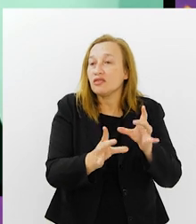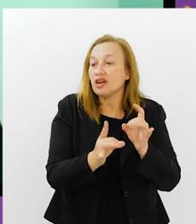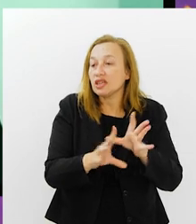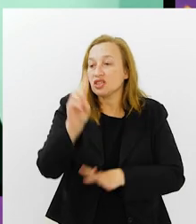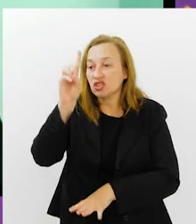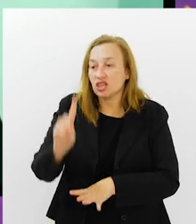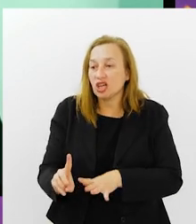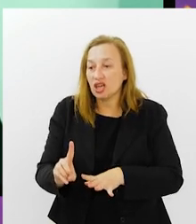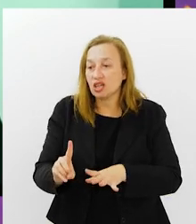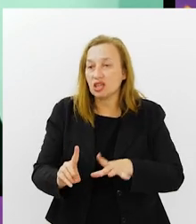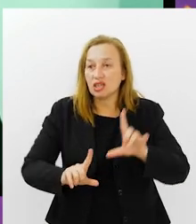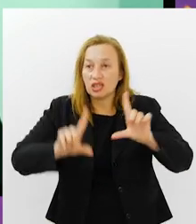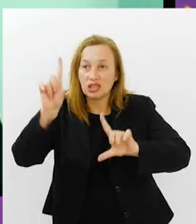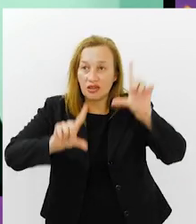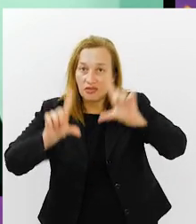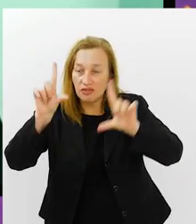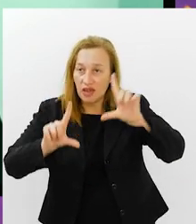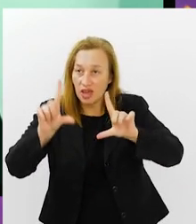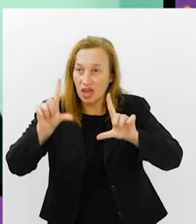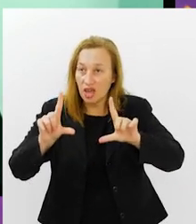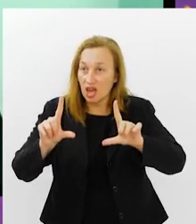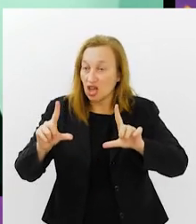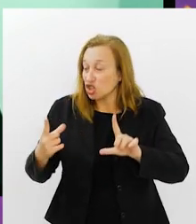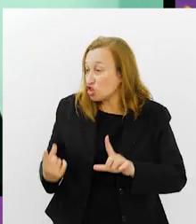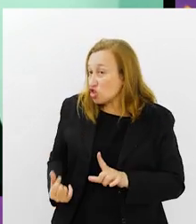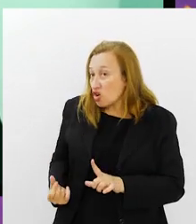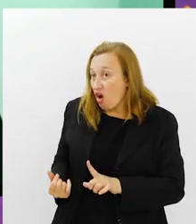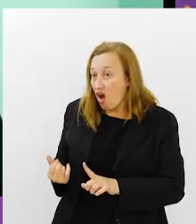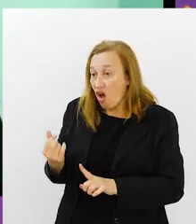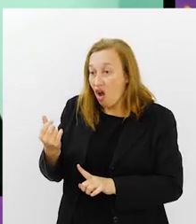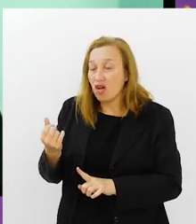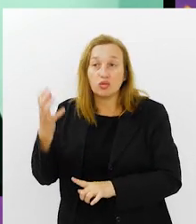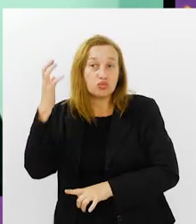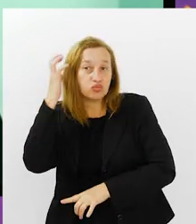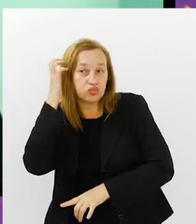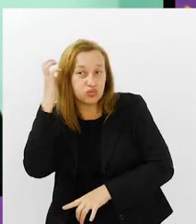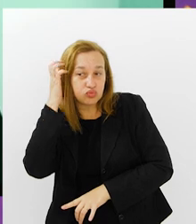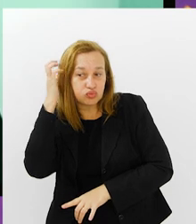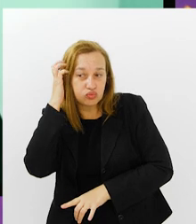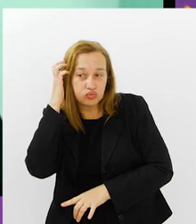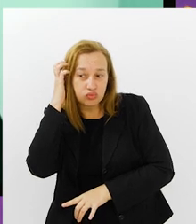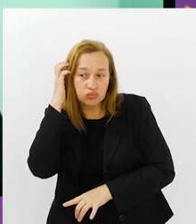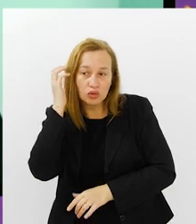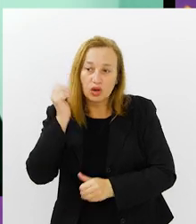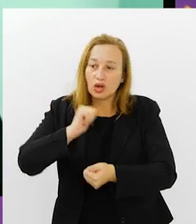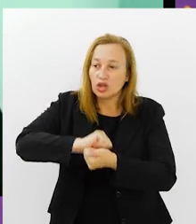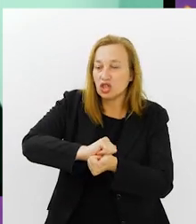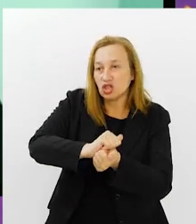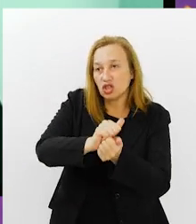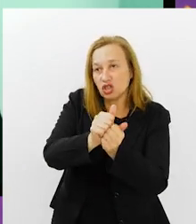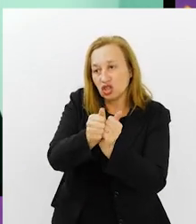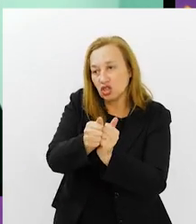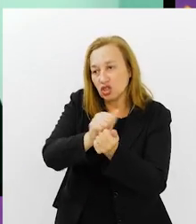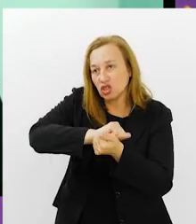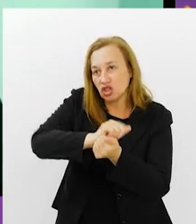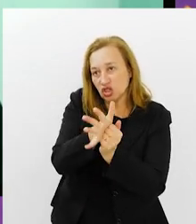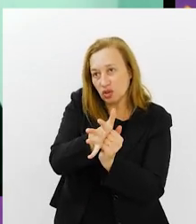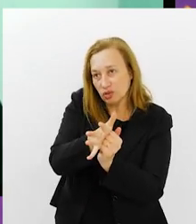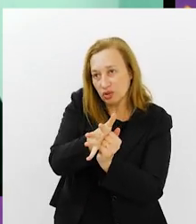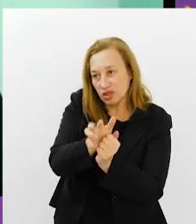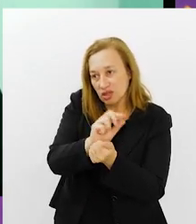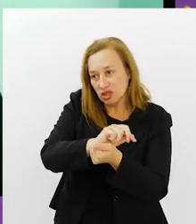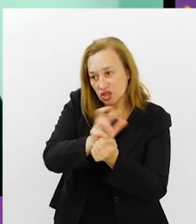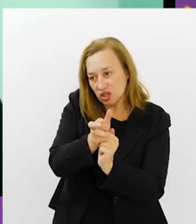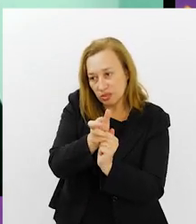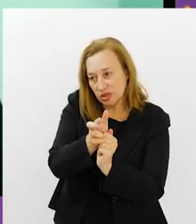de direitos de transmissão de TV. É uma fortuna. TV, rádio, internet, streaming. Se o Brasil não for,